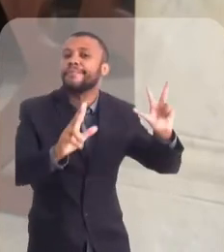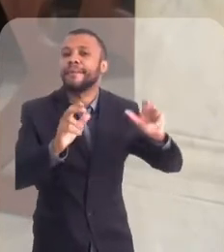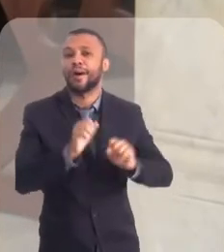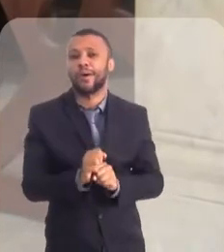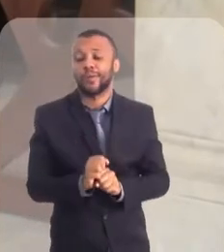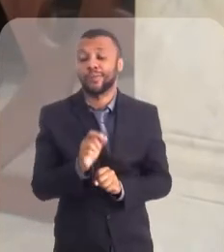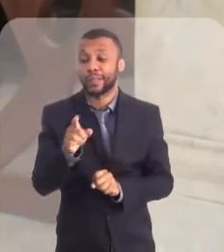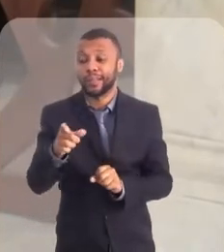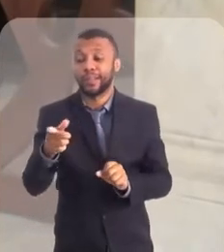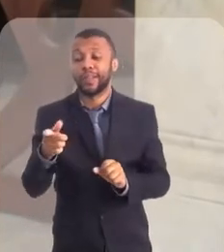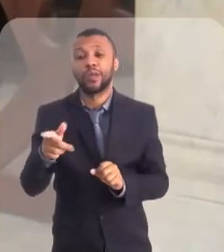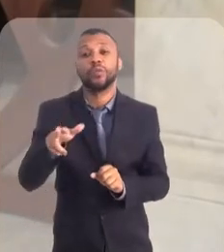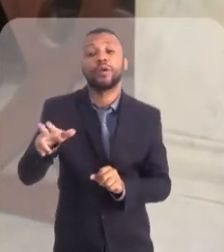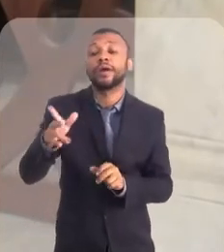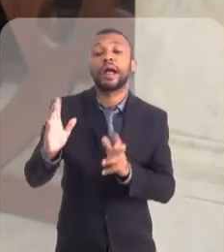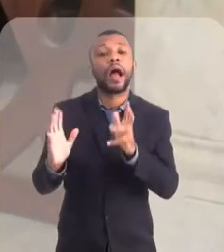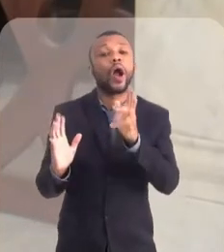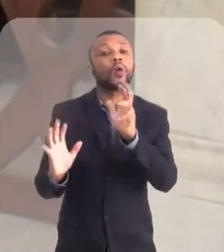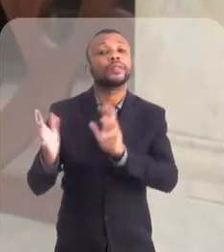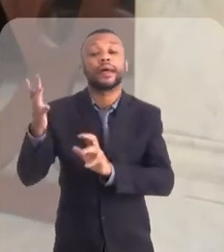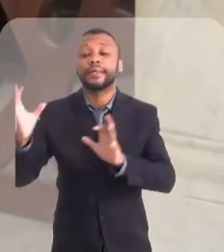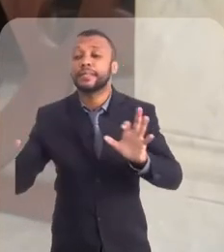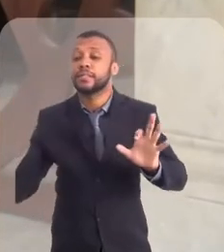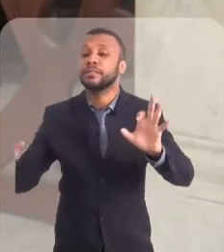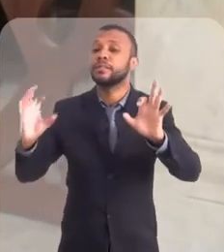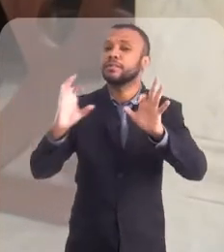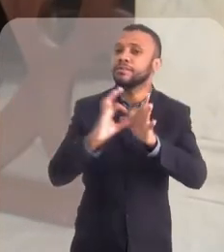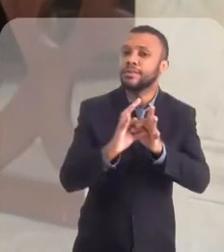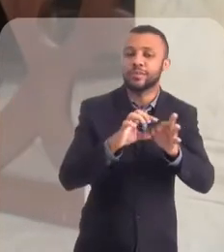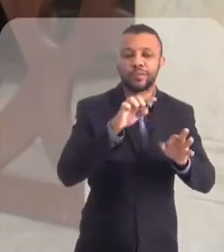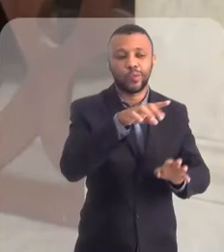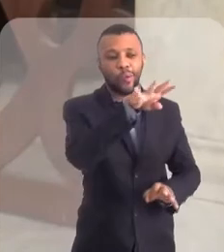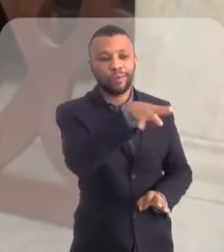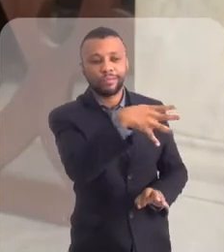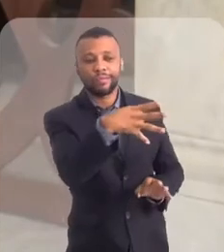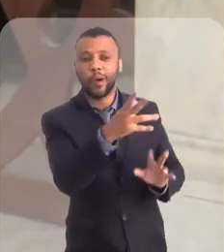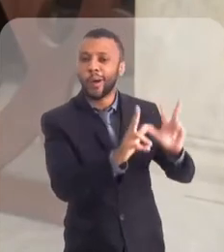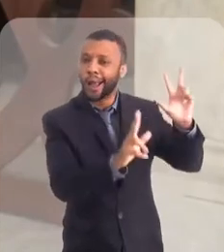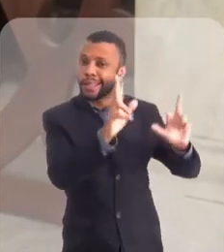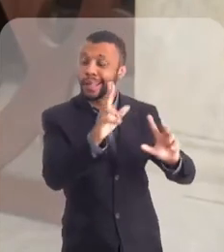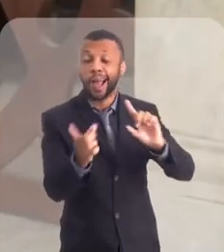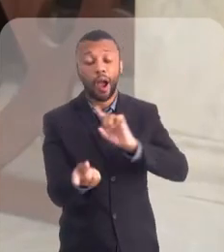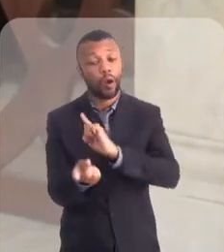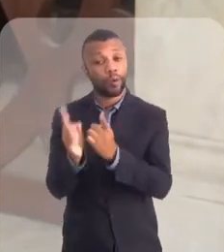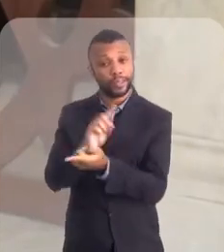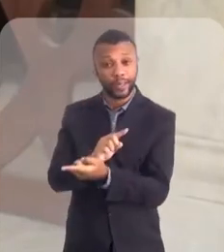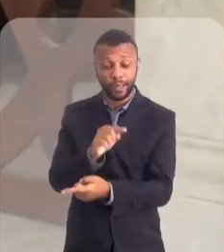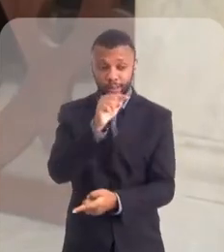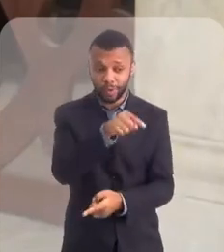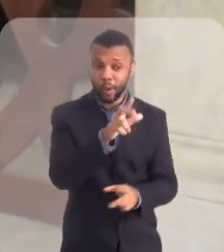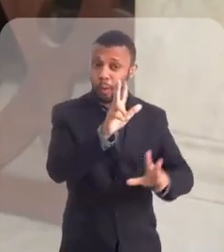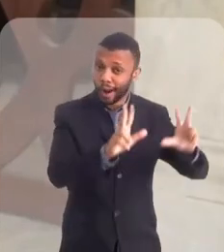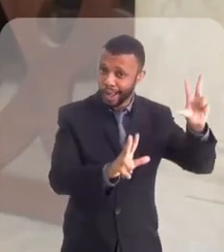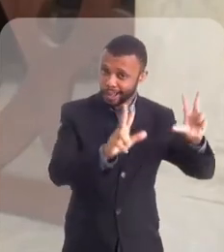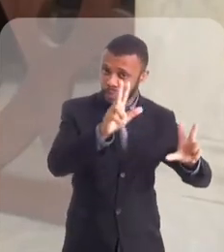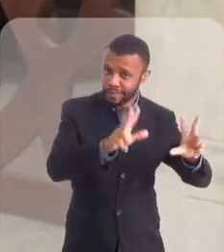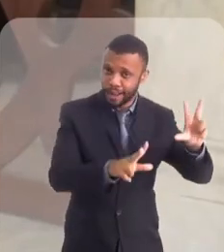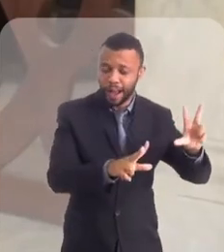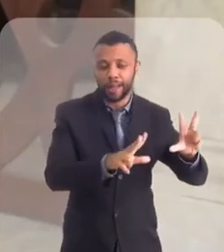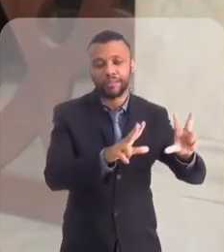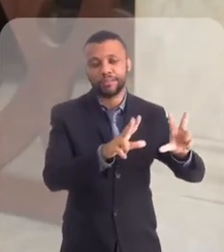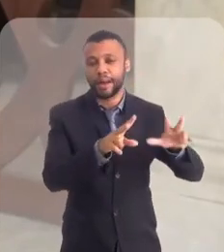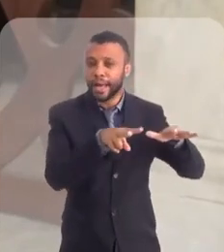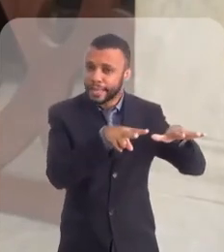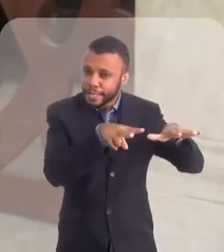acontecem de acordo com as datas do carnaval. É ao contrário. O carnaval que